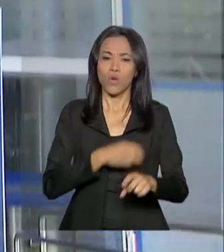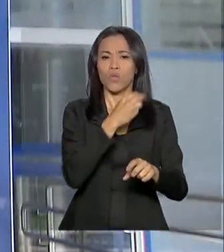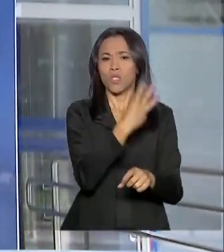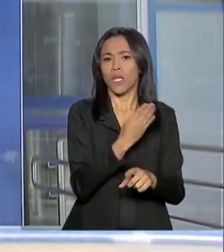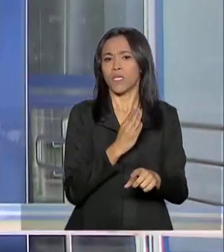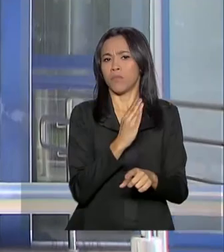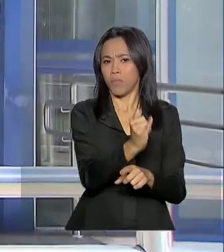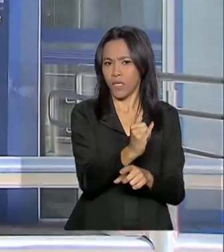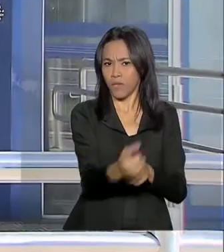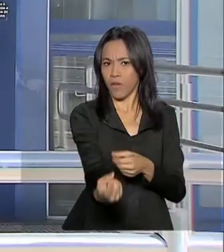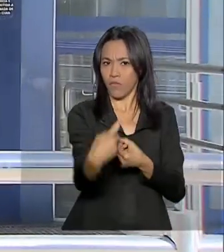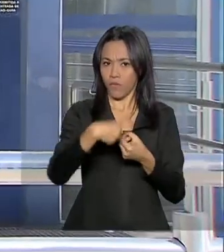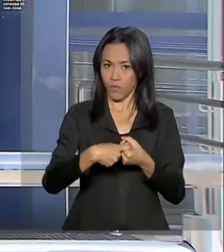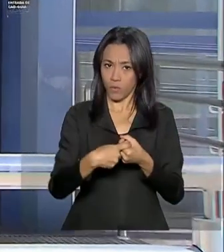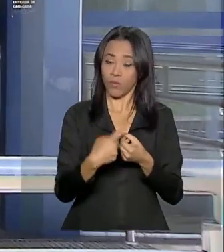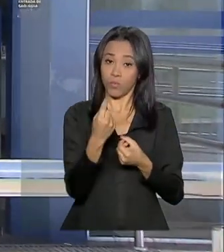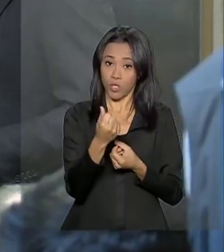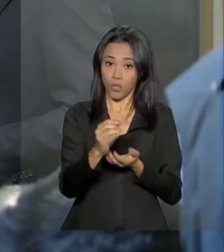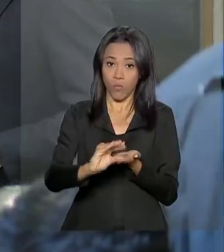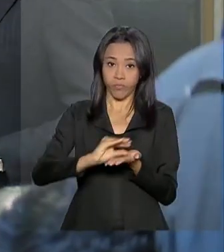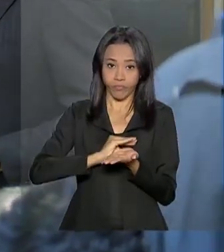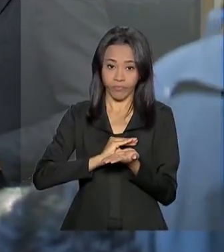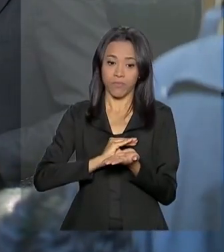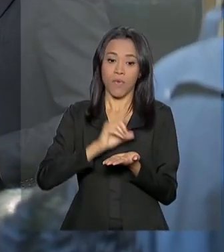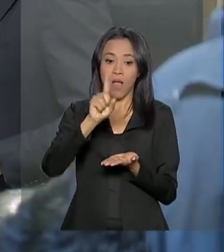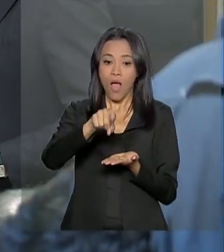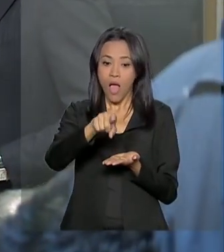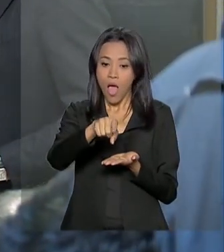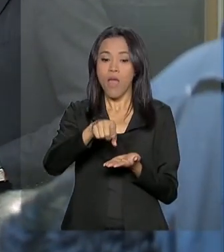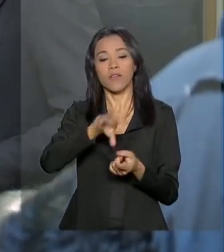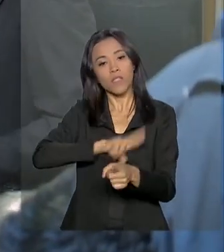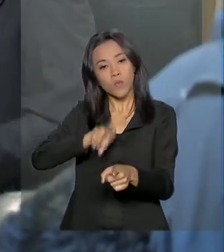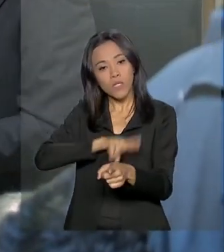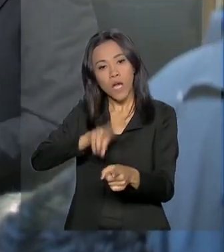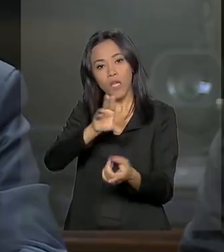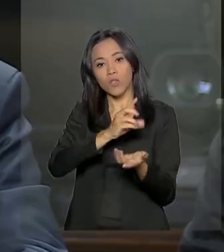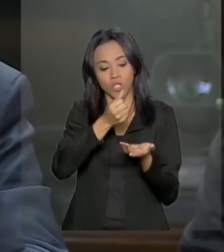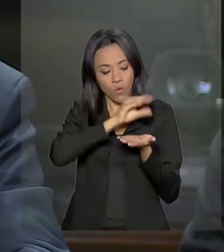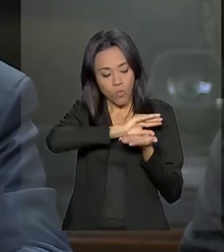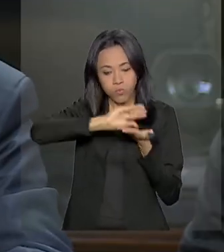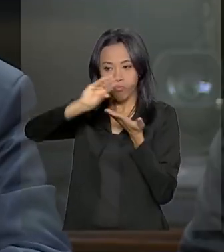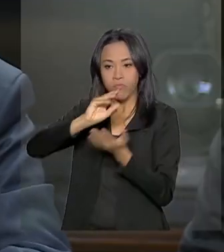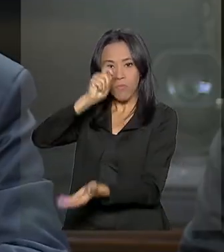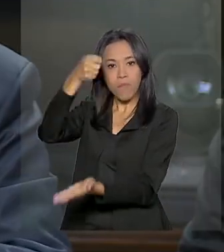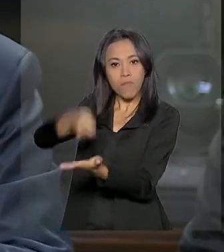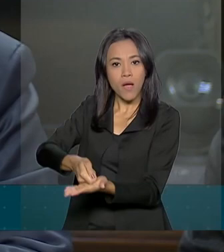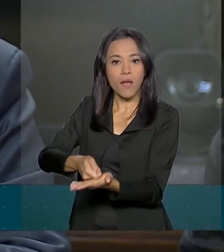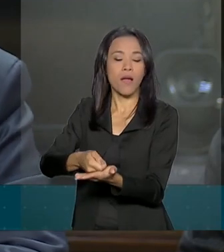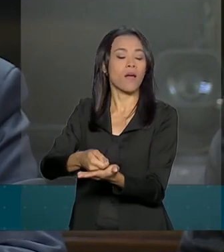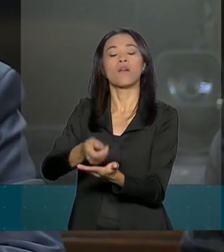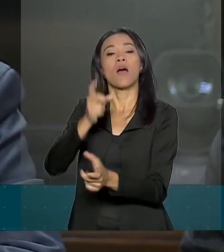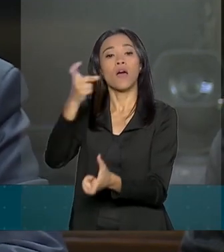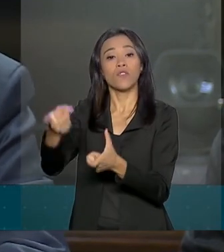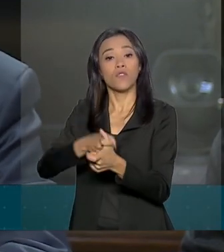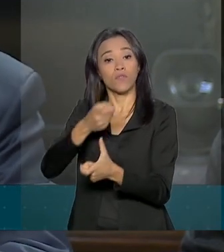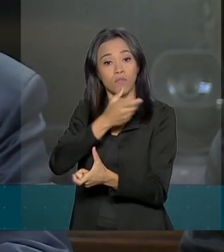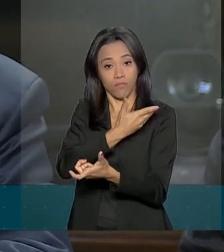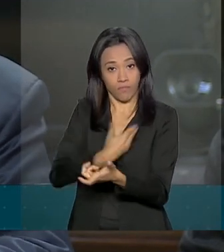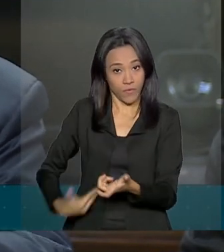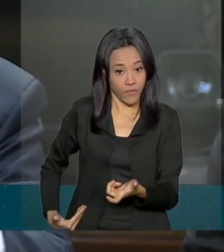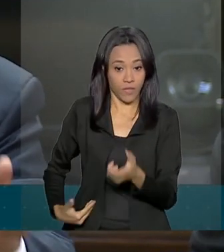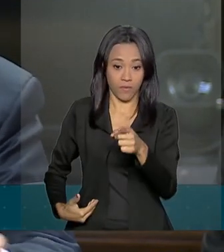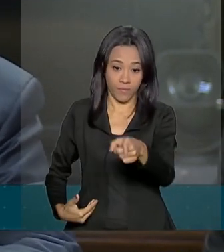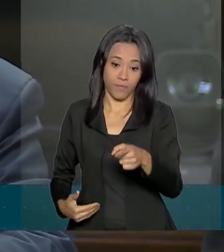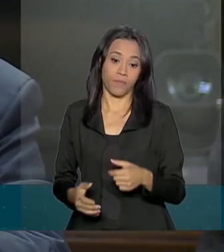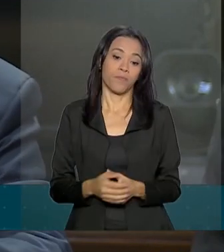devolvidos pela Caixa Econômica Federal vão ser usados para o abatimento da dívida pública. O dinheiro não está voltando para o Ministério da Economia poder jogar o